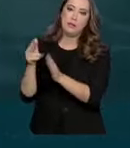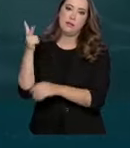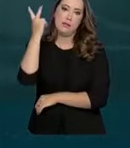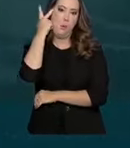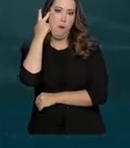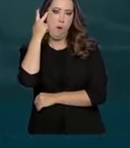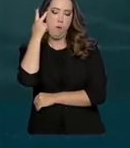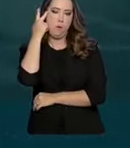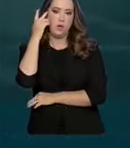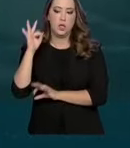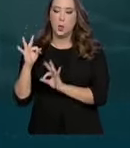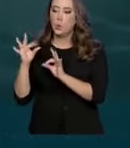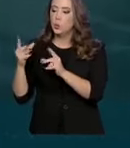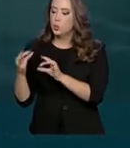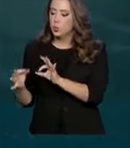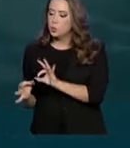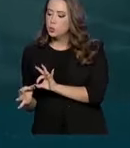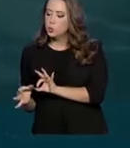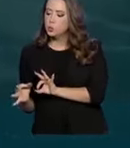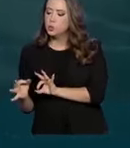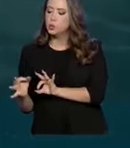liga todo o tronco sul ao resto do Brasil.